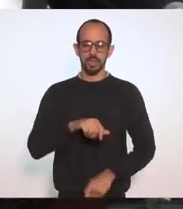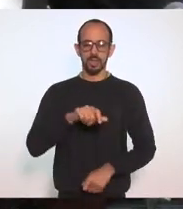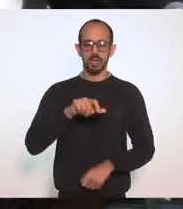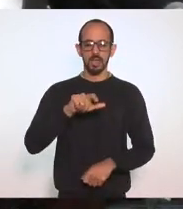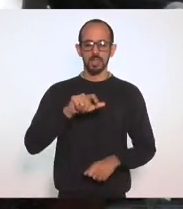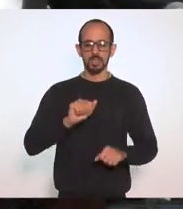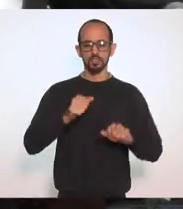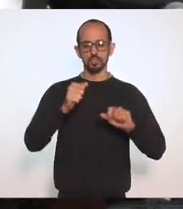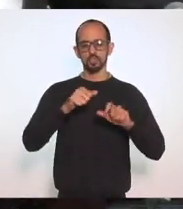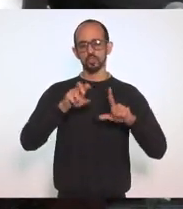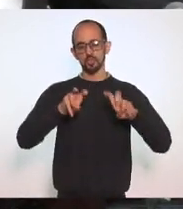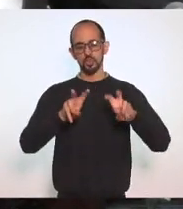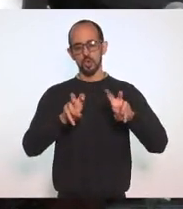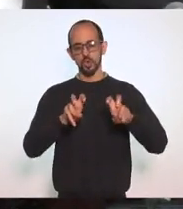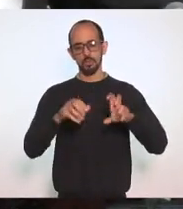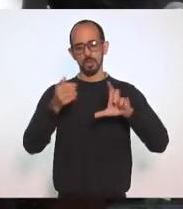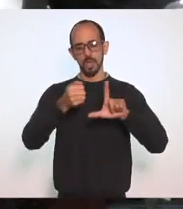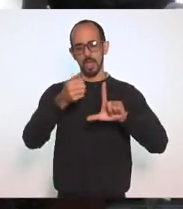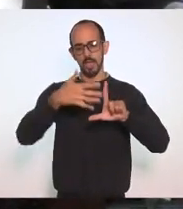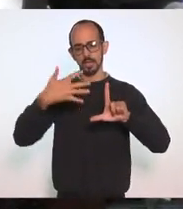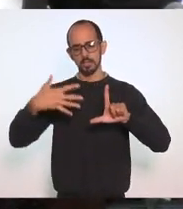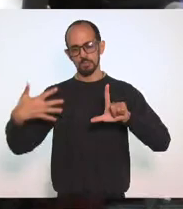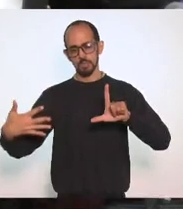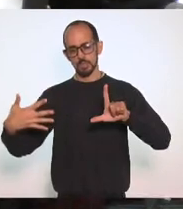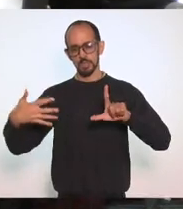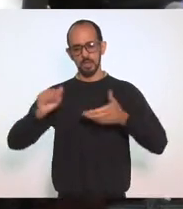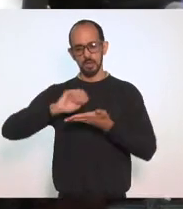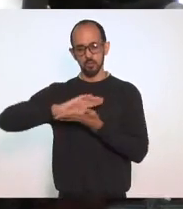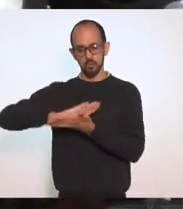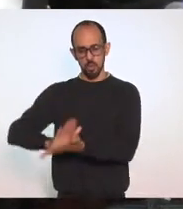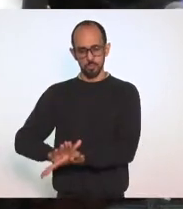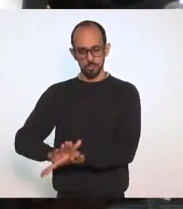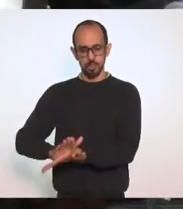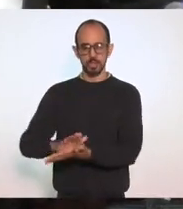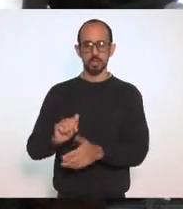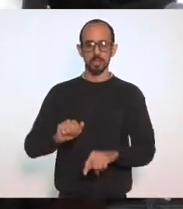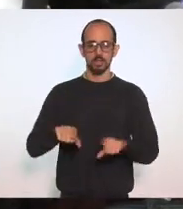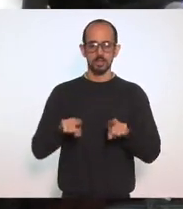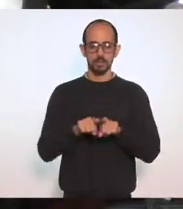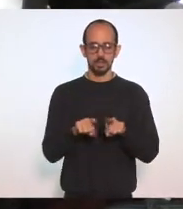denominado LGBTQFobia e a produção de divulgação e a